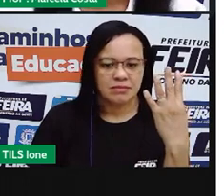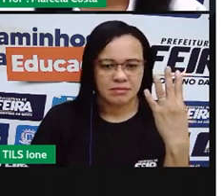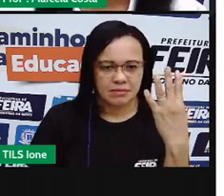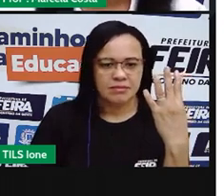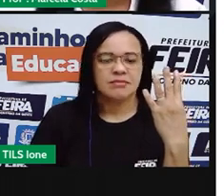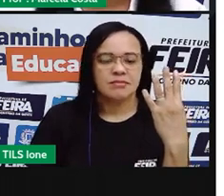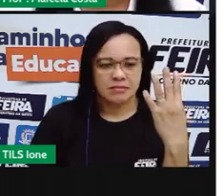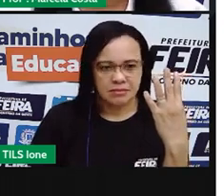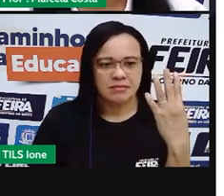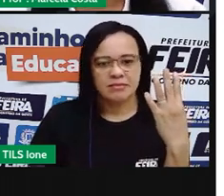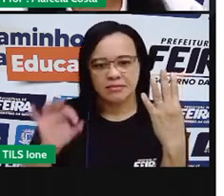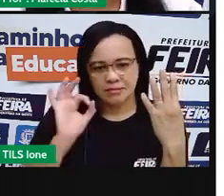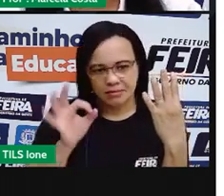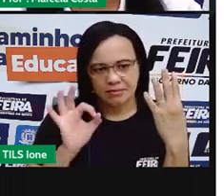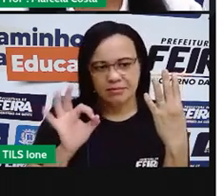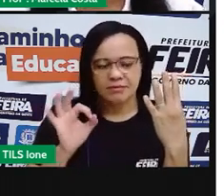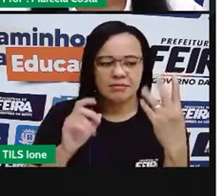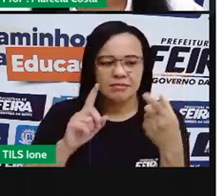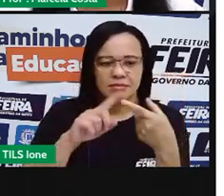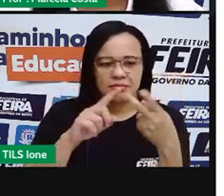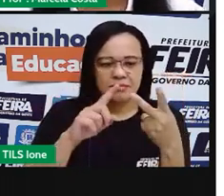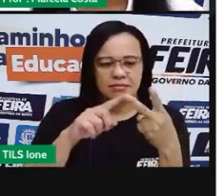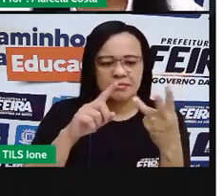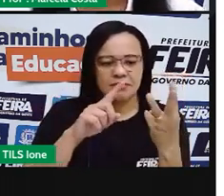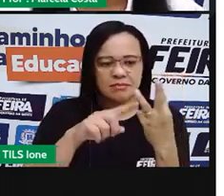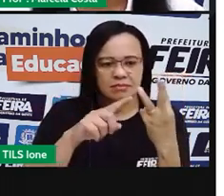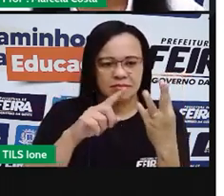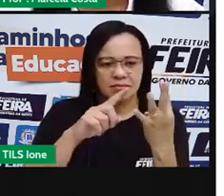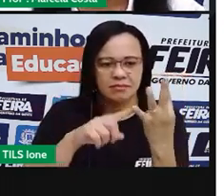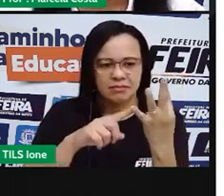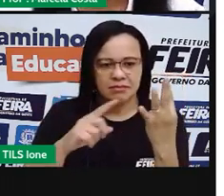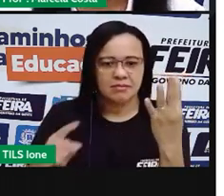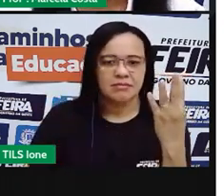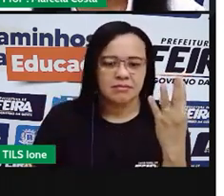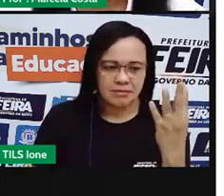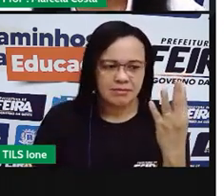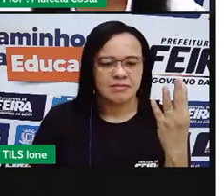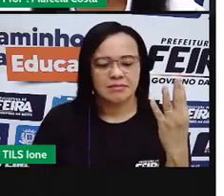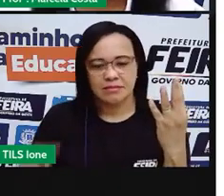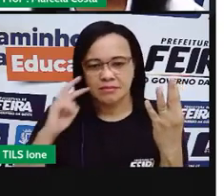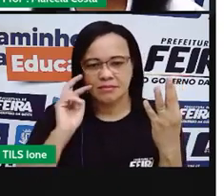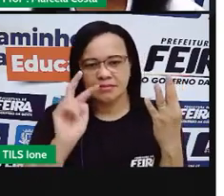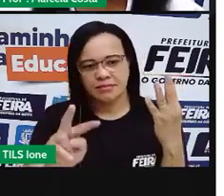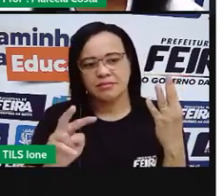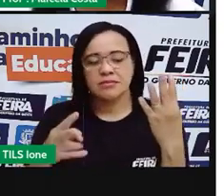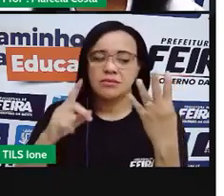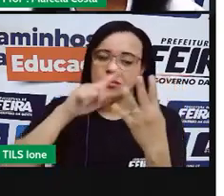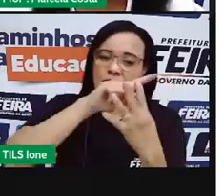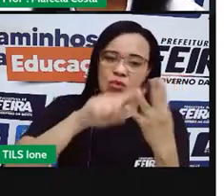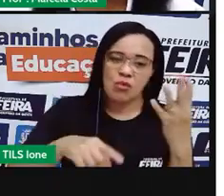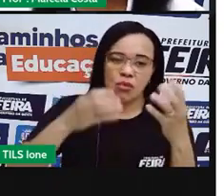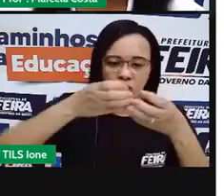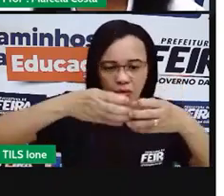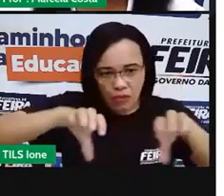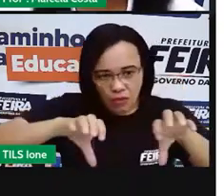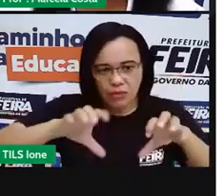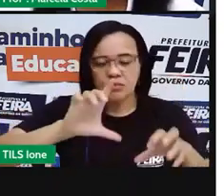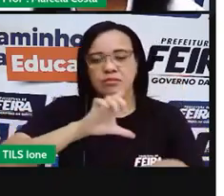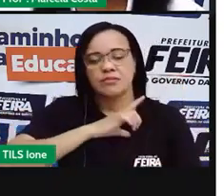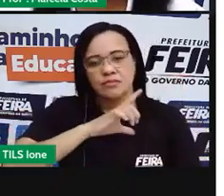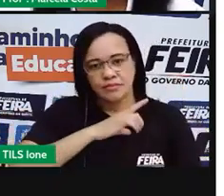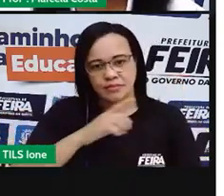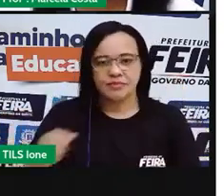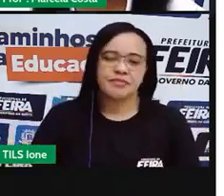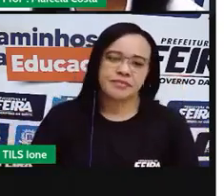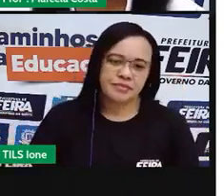um dois três quatro um de dez ficou quatro ovos que é